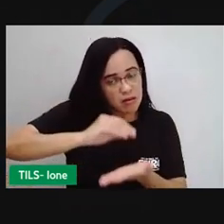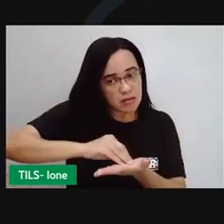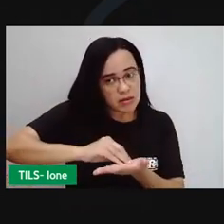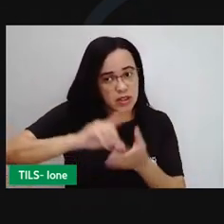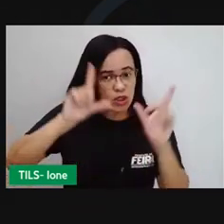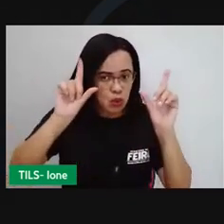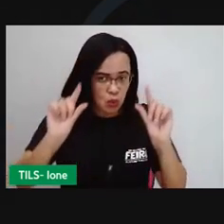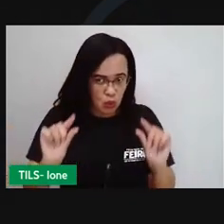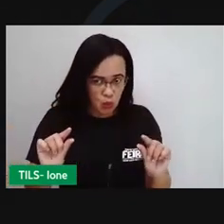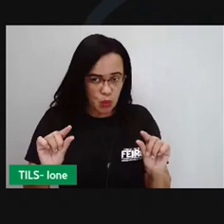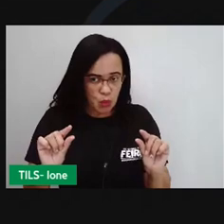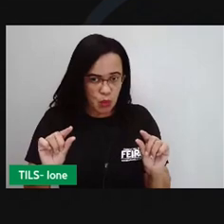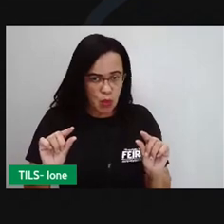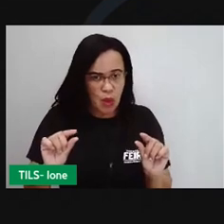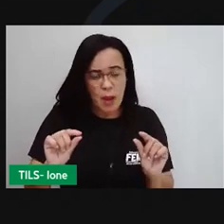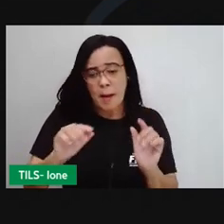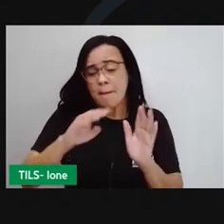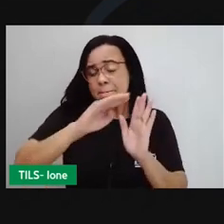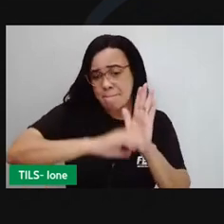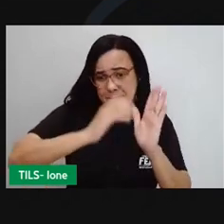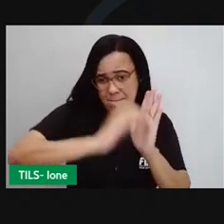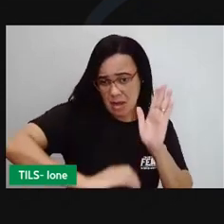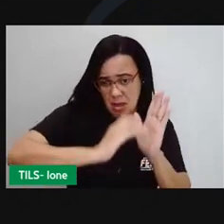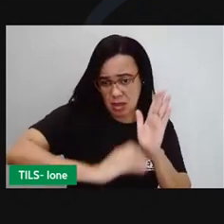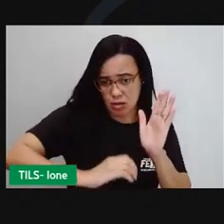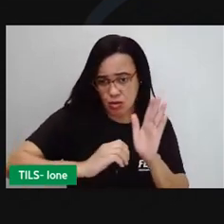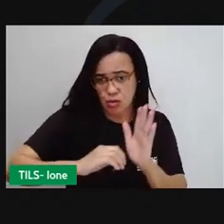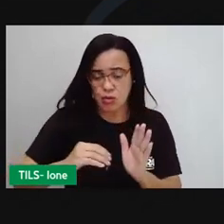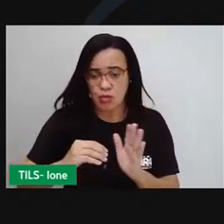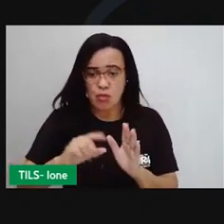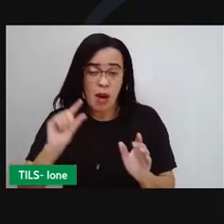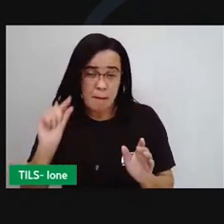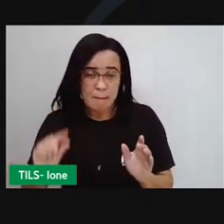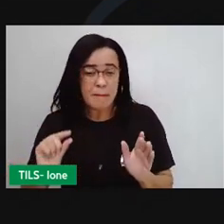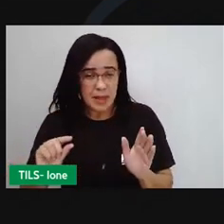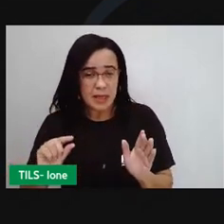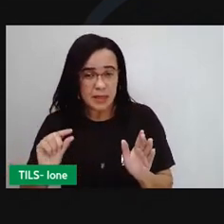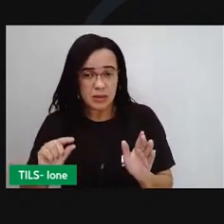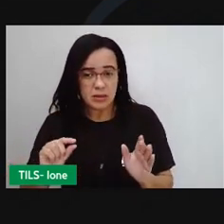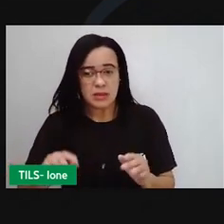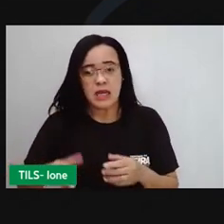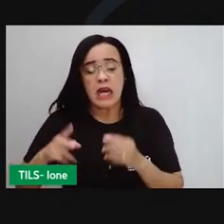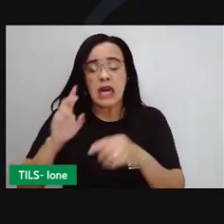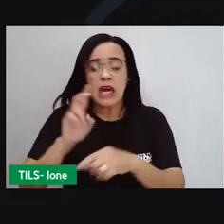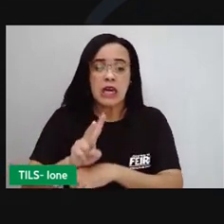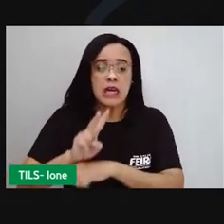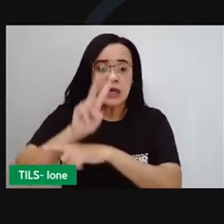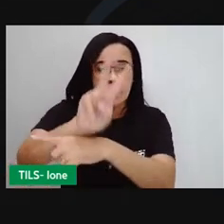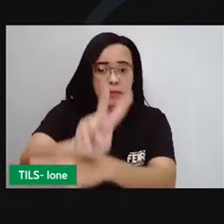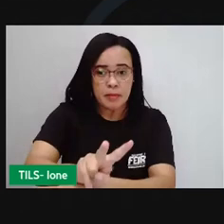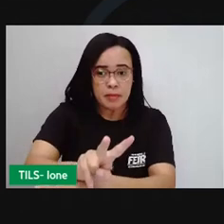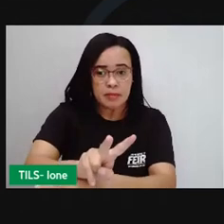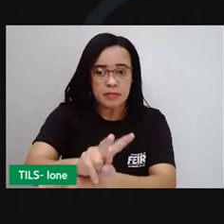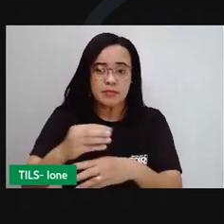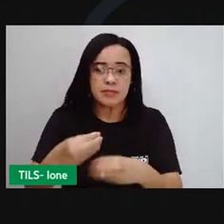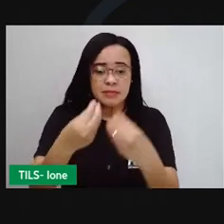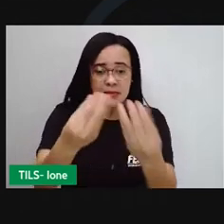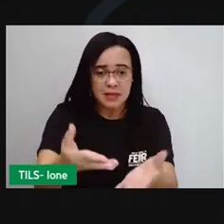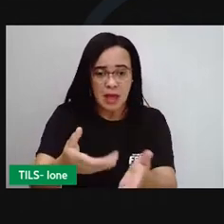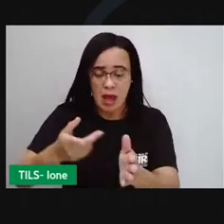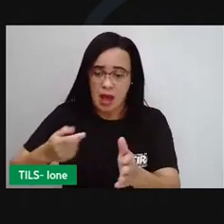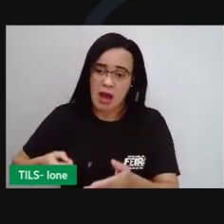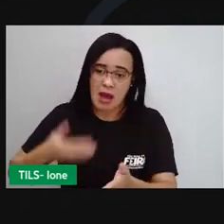diminuir, menos, a menos, emprestar, dar, gastar